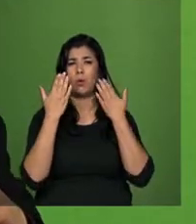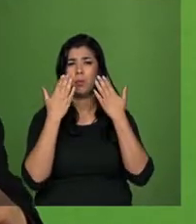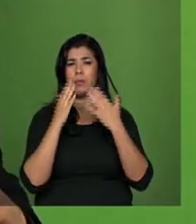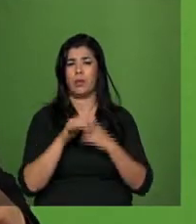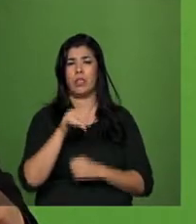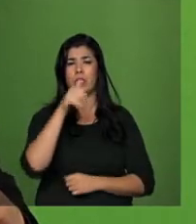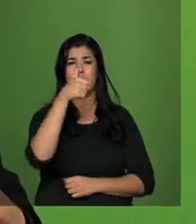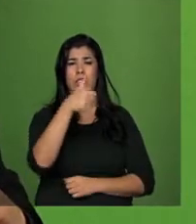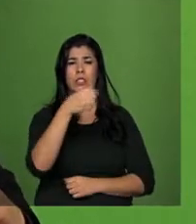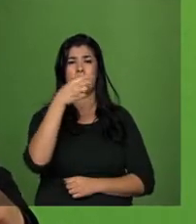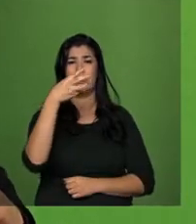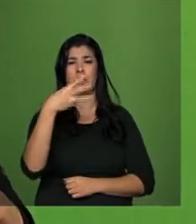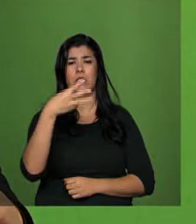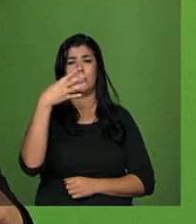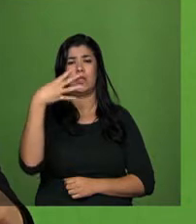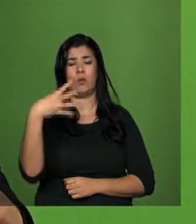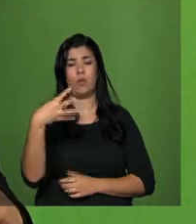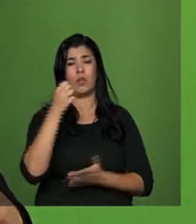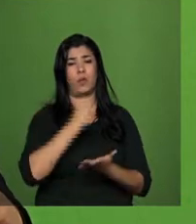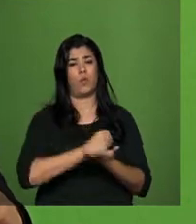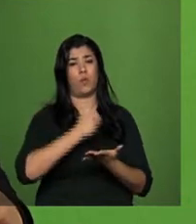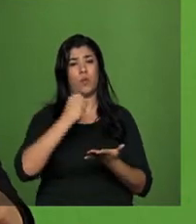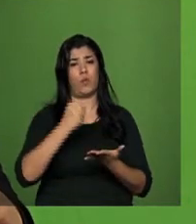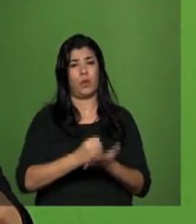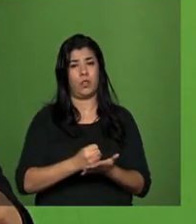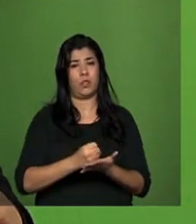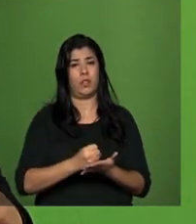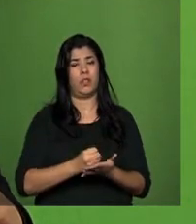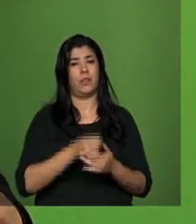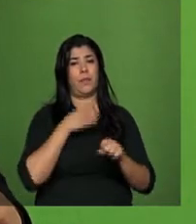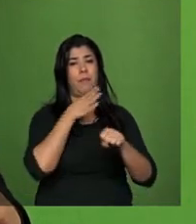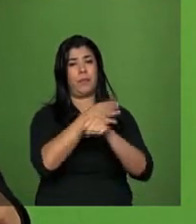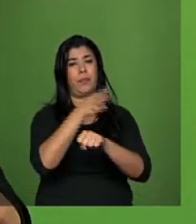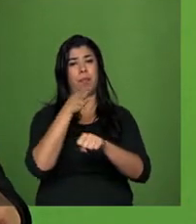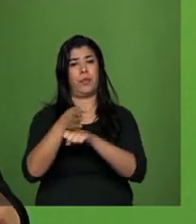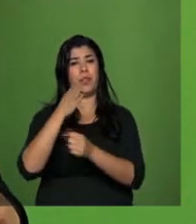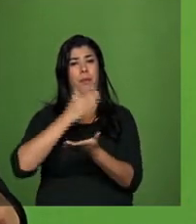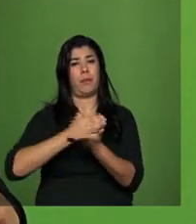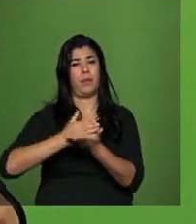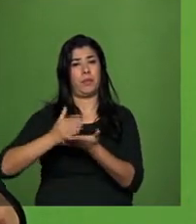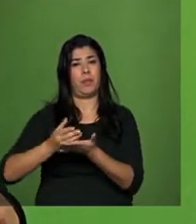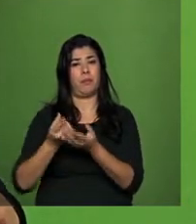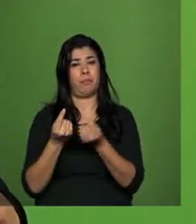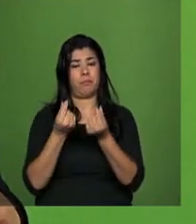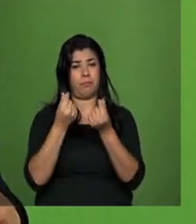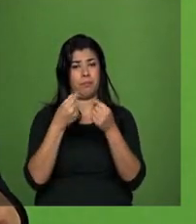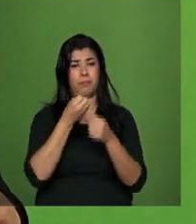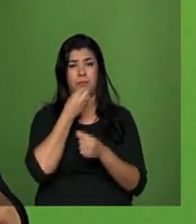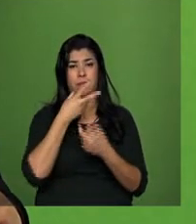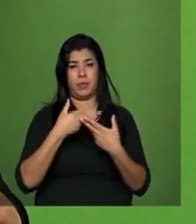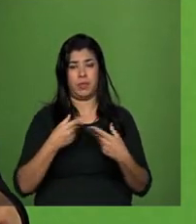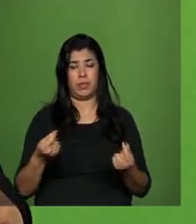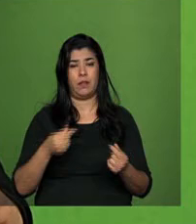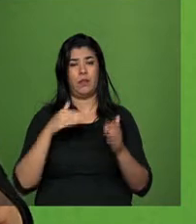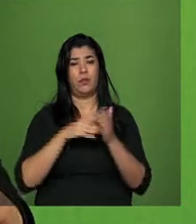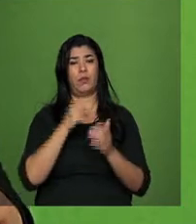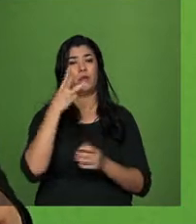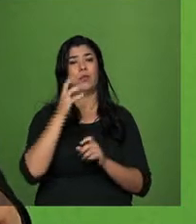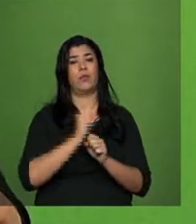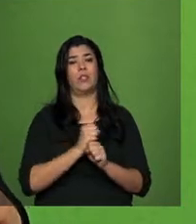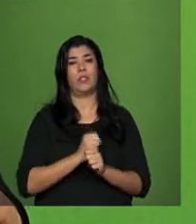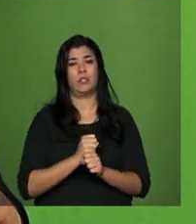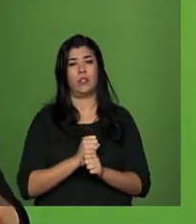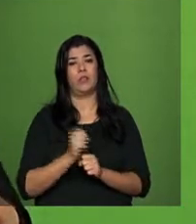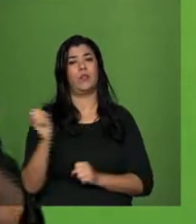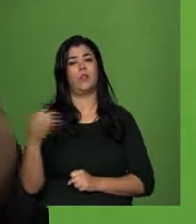130 e 34 contratos de acesso e repartição de benefícios, dos quais 80% foram feitos nos últimos três anos, a partir